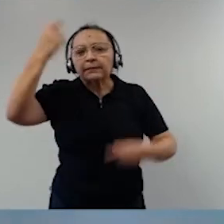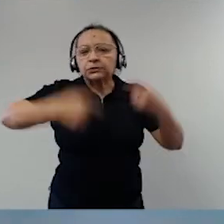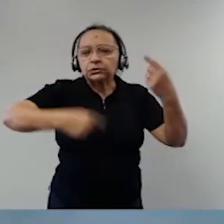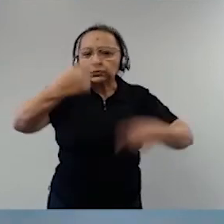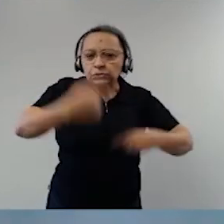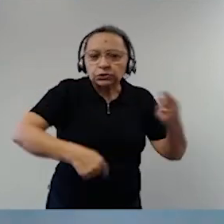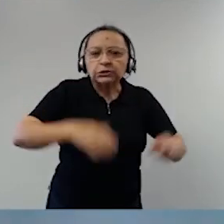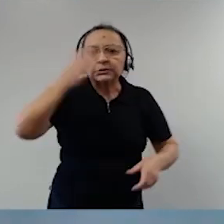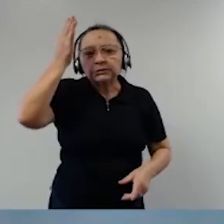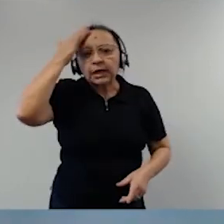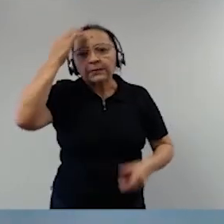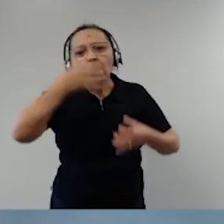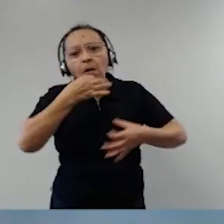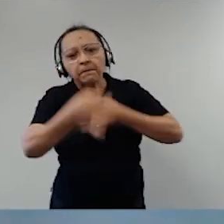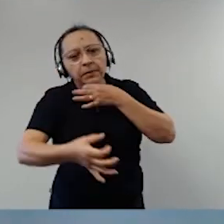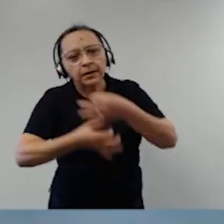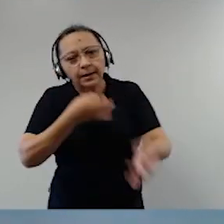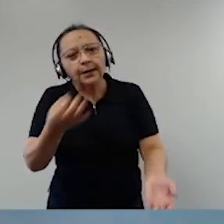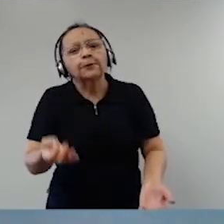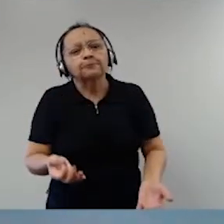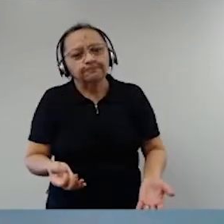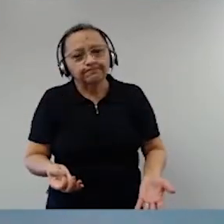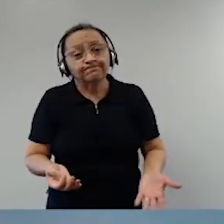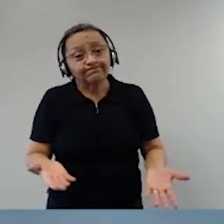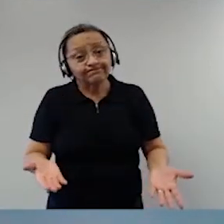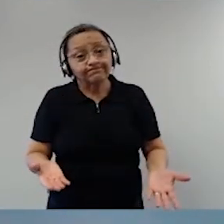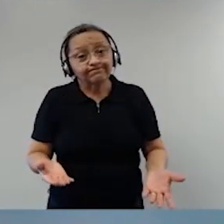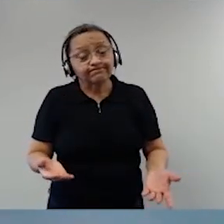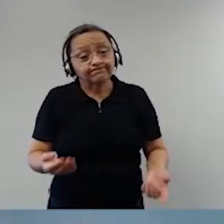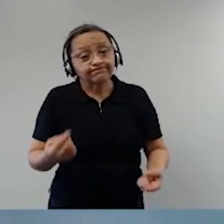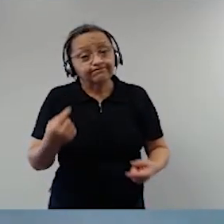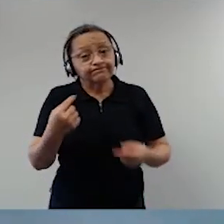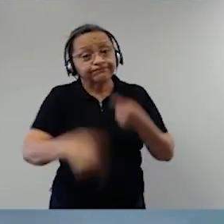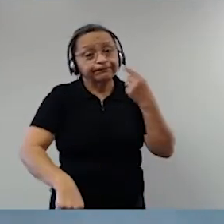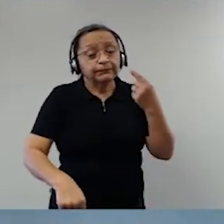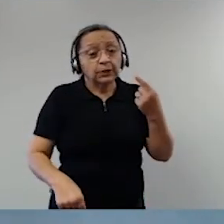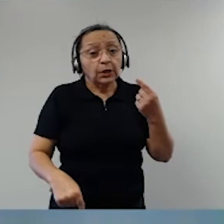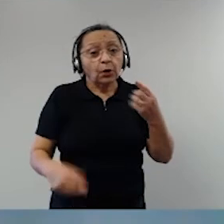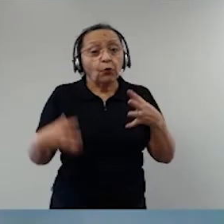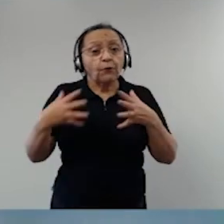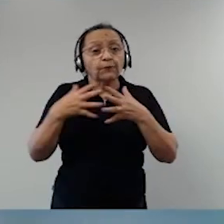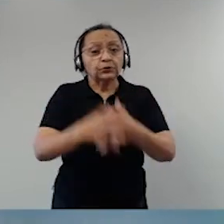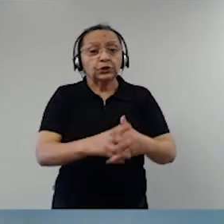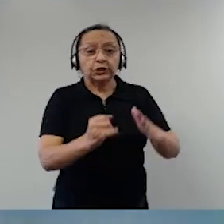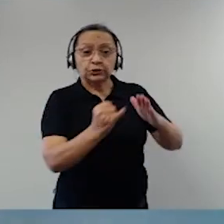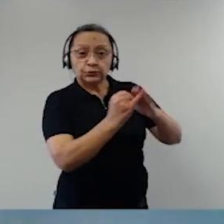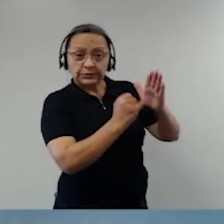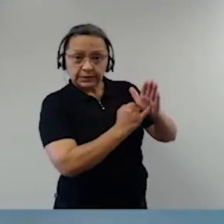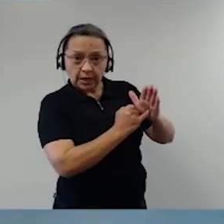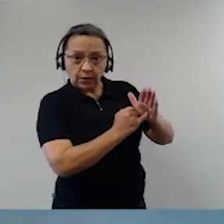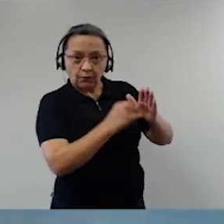democraticamente, e não pode confundir a instituição com assuntos de governo.